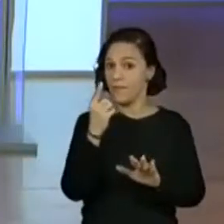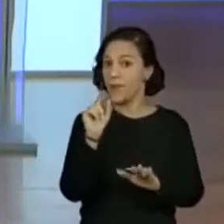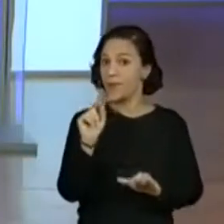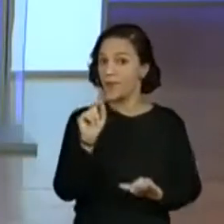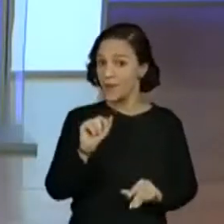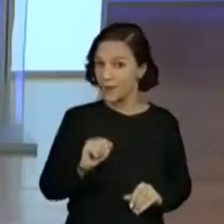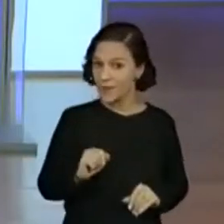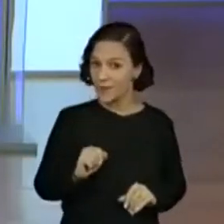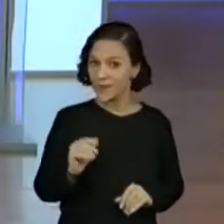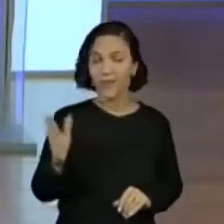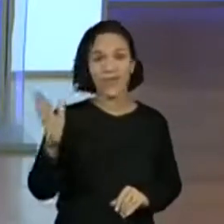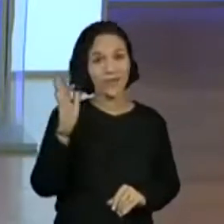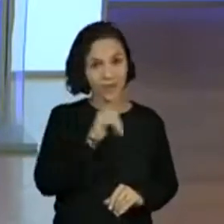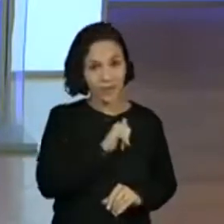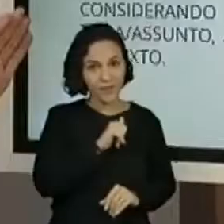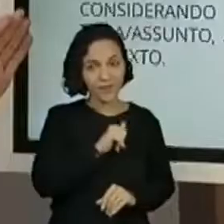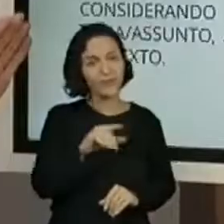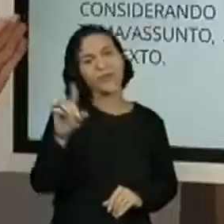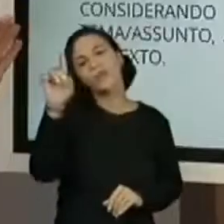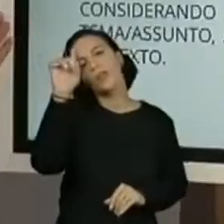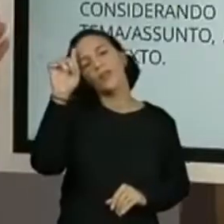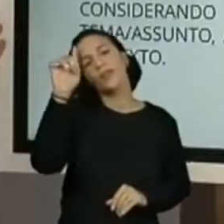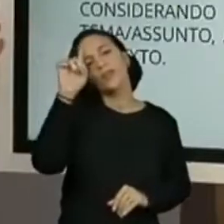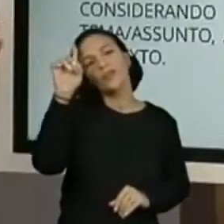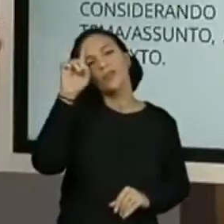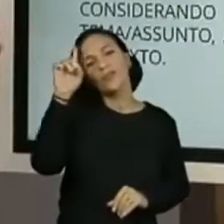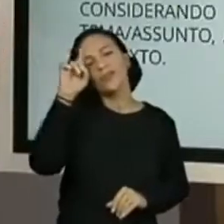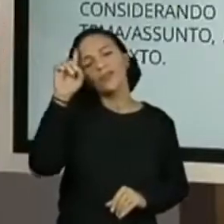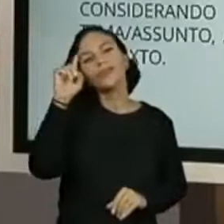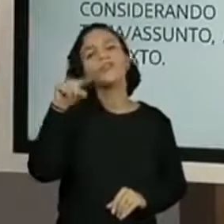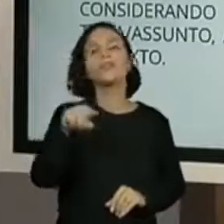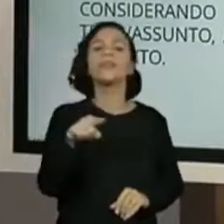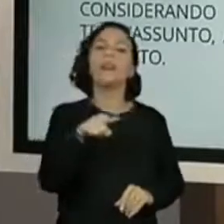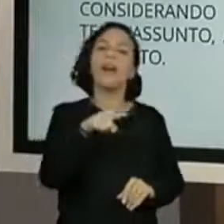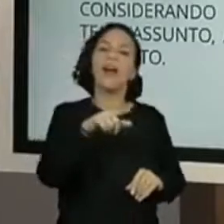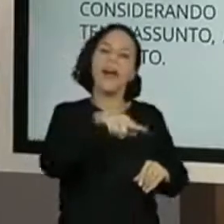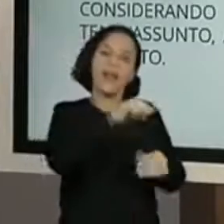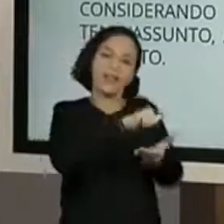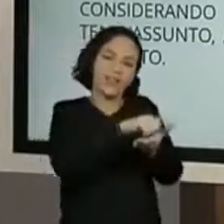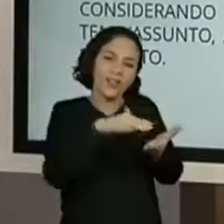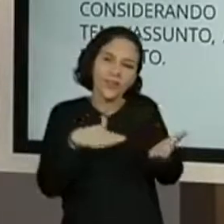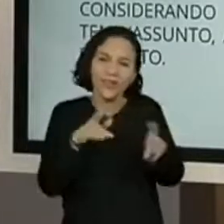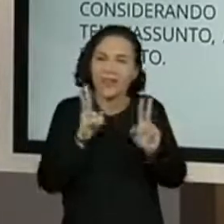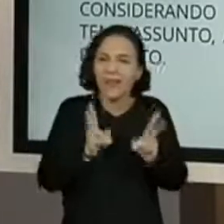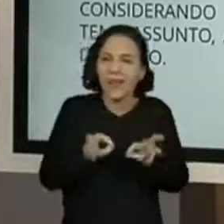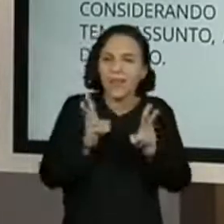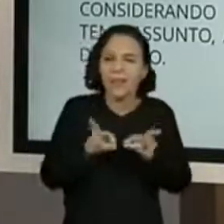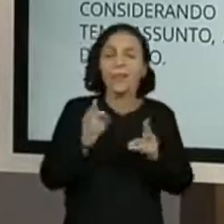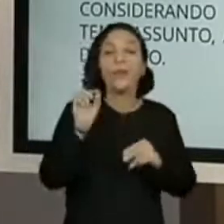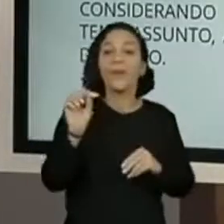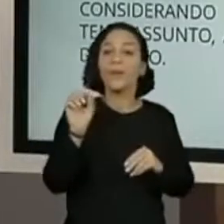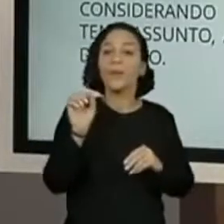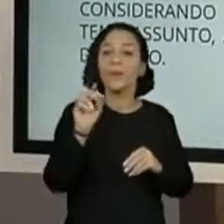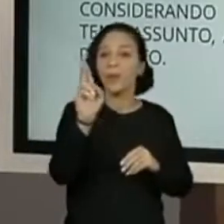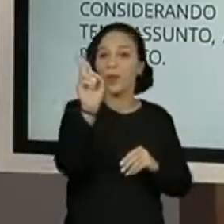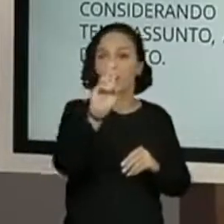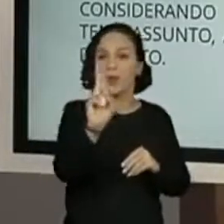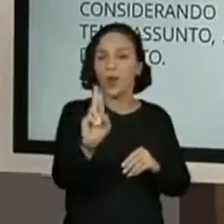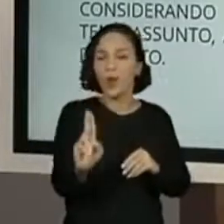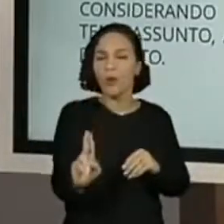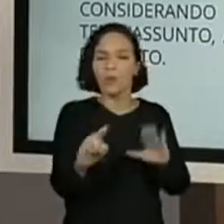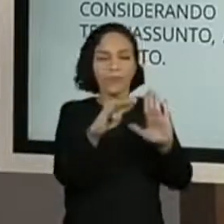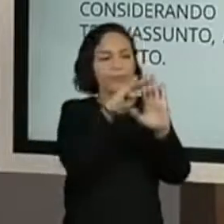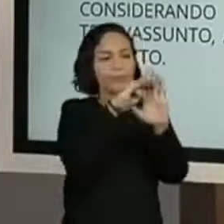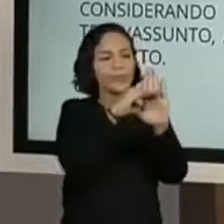Viviane... Vamos para a nossa rotina? Tem sempre a nossa atividade de rotina. Hoje, a gente vai escrever nomes próprios,